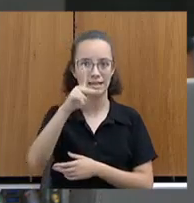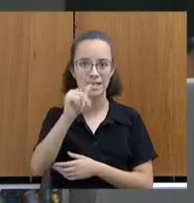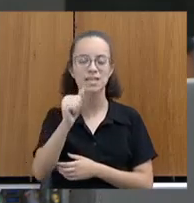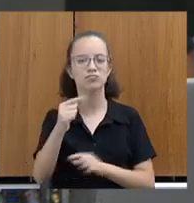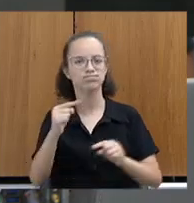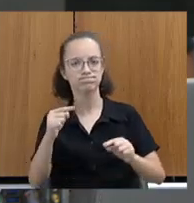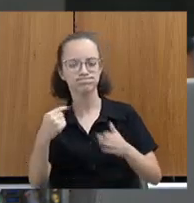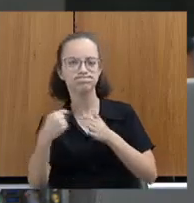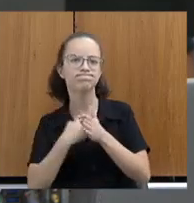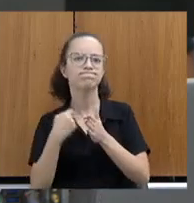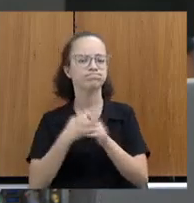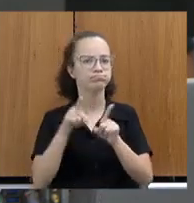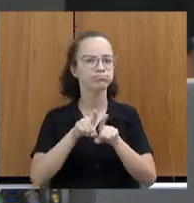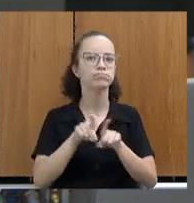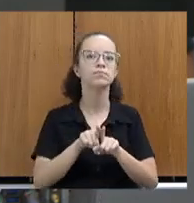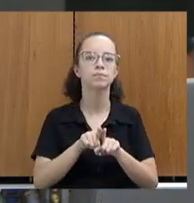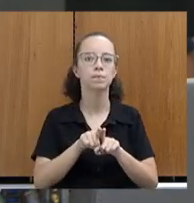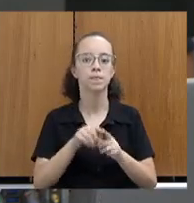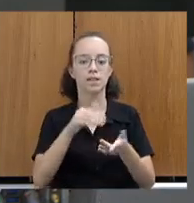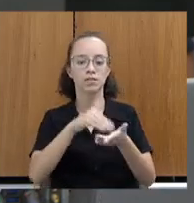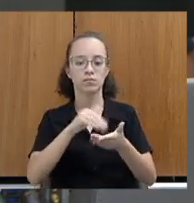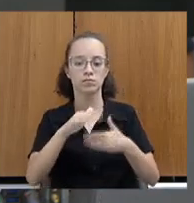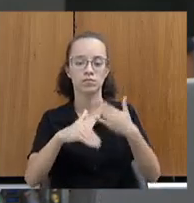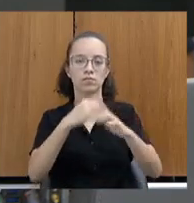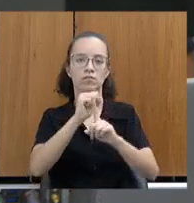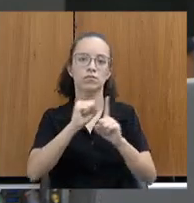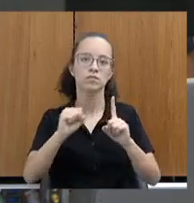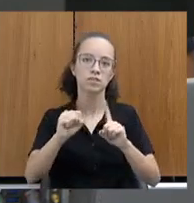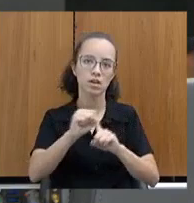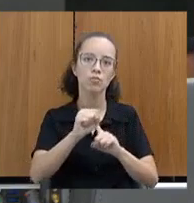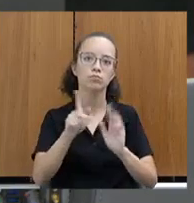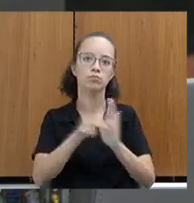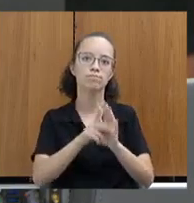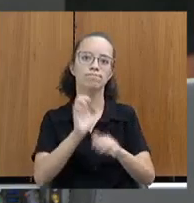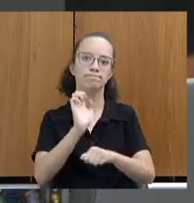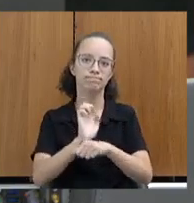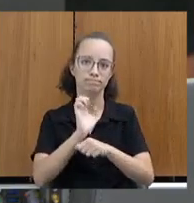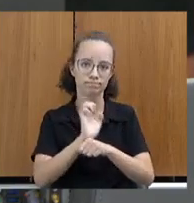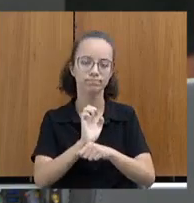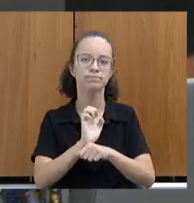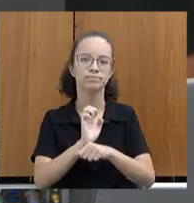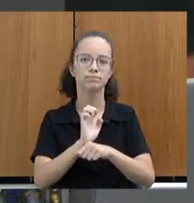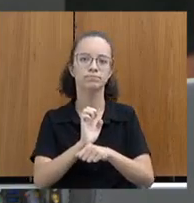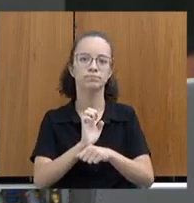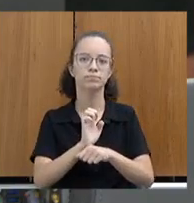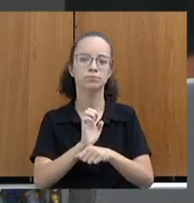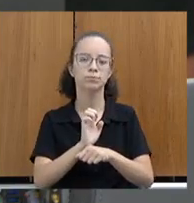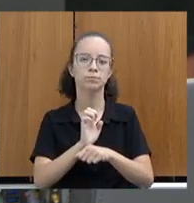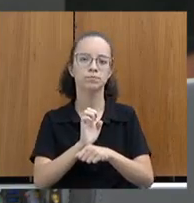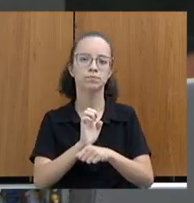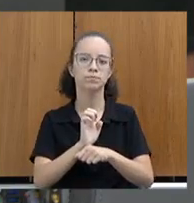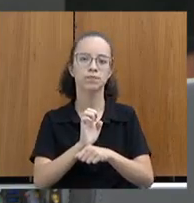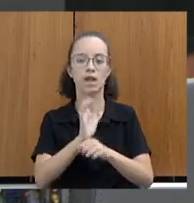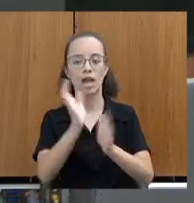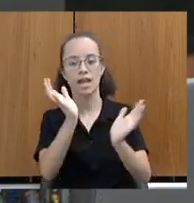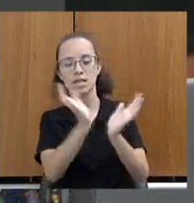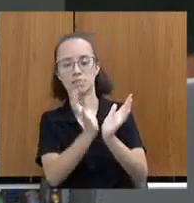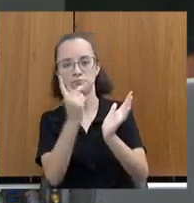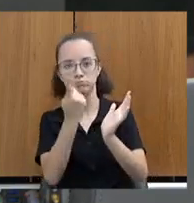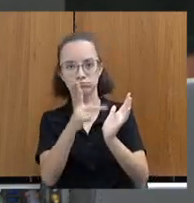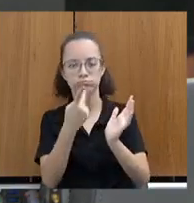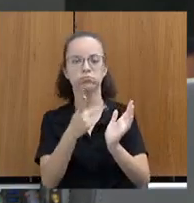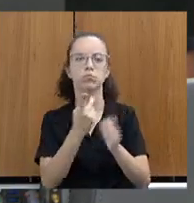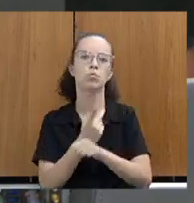Apesar de que a Secretaria de Desenvolvimento Social do Estado, através da sua equipe, busca